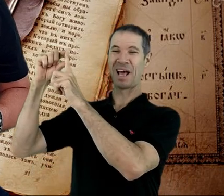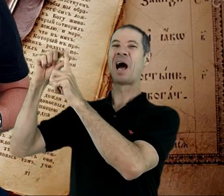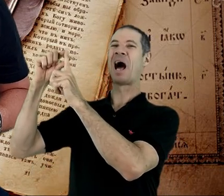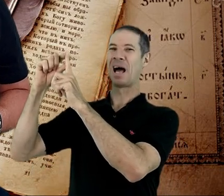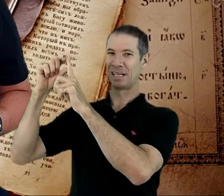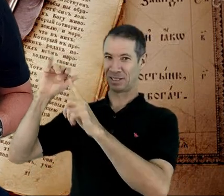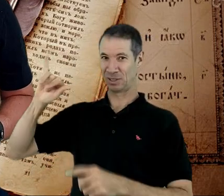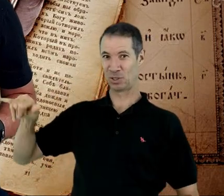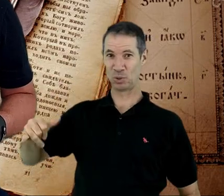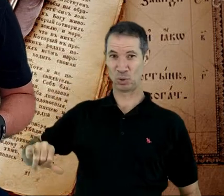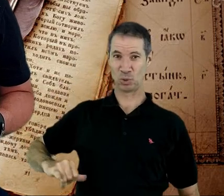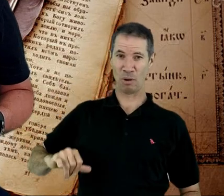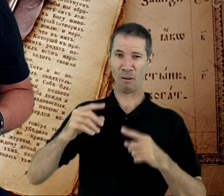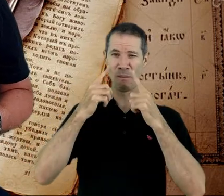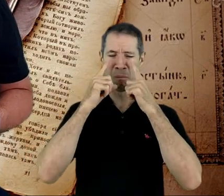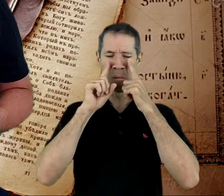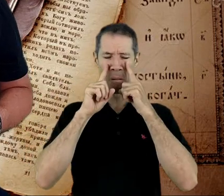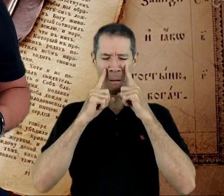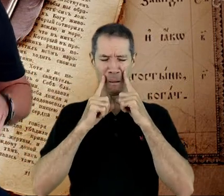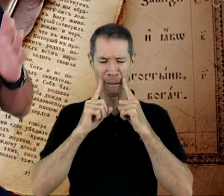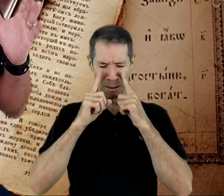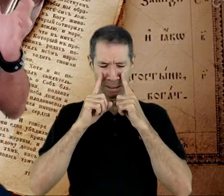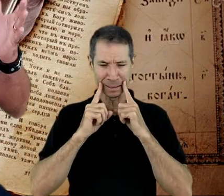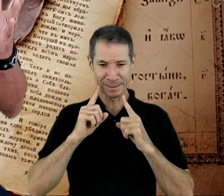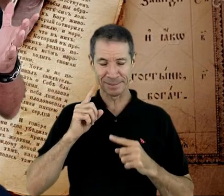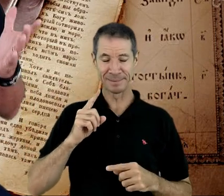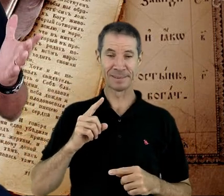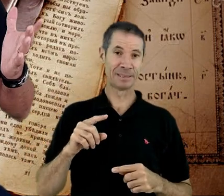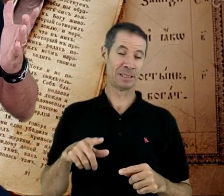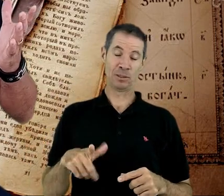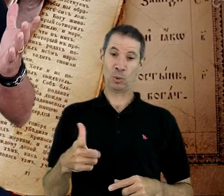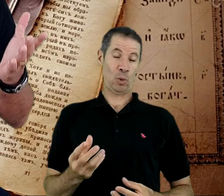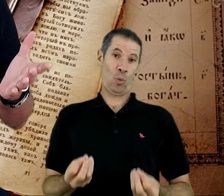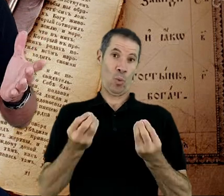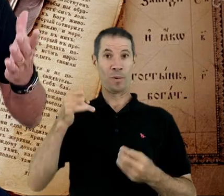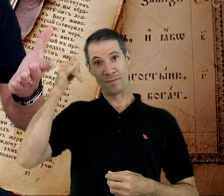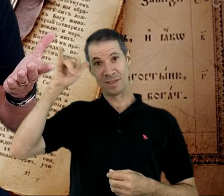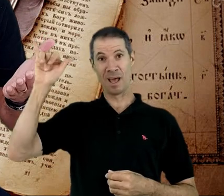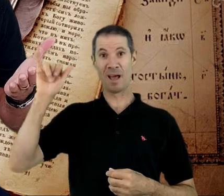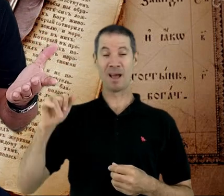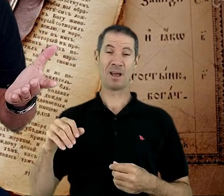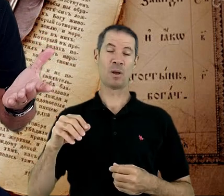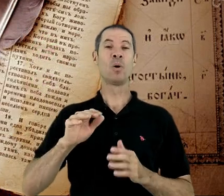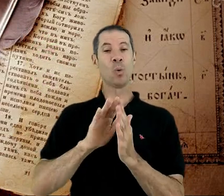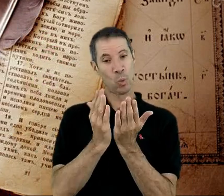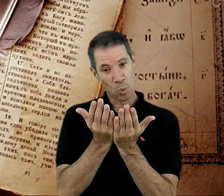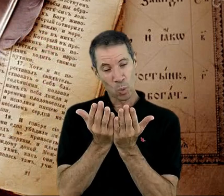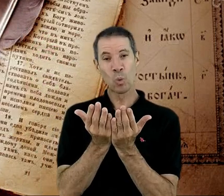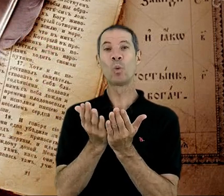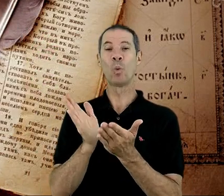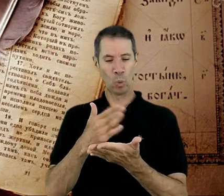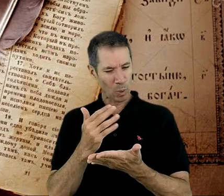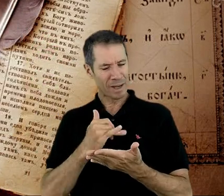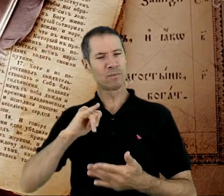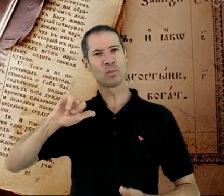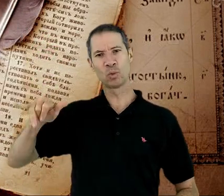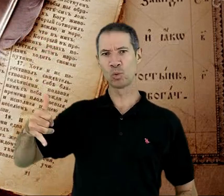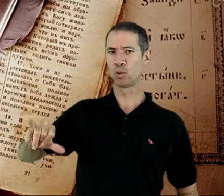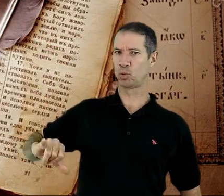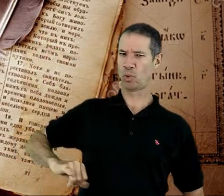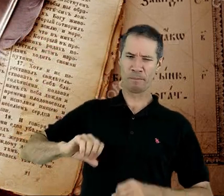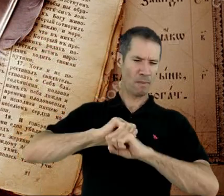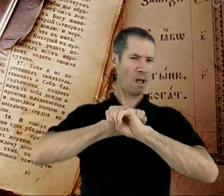lágrimas são inevitáveis. Porque duas coisas, o livro de Jó nos deixa bem claro.